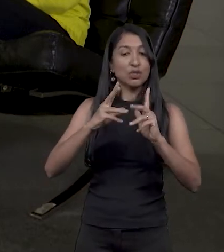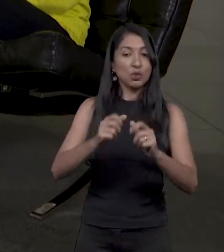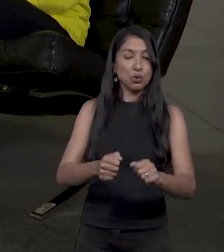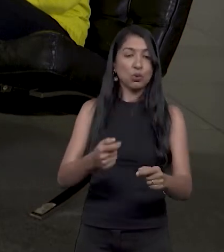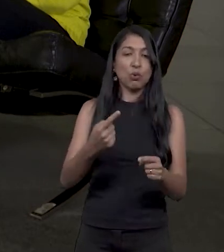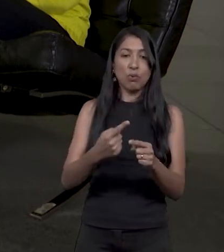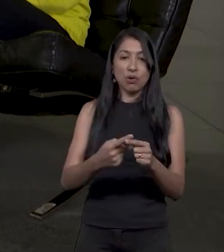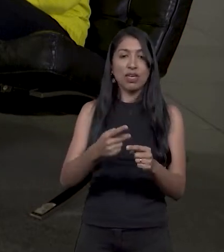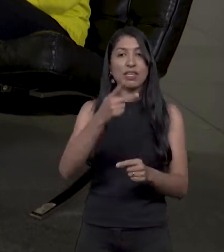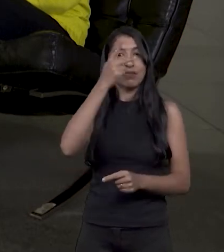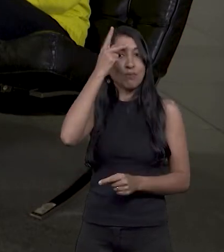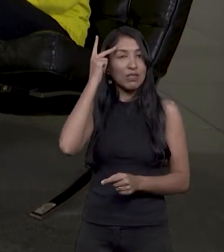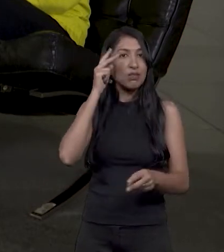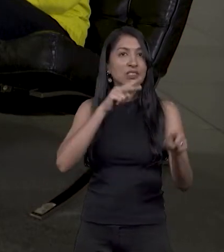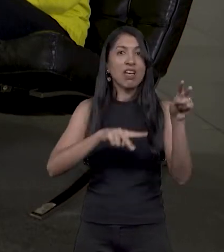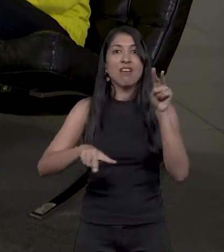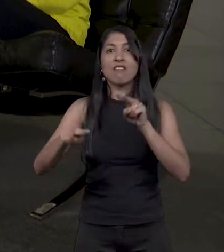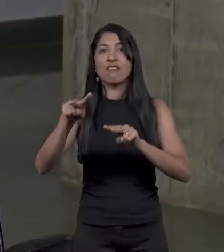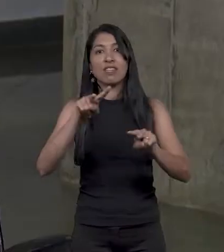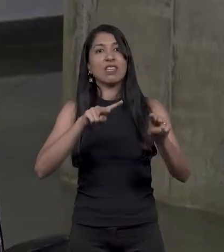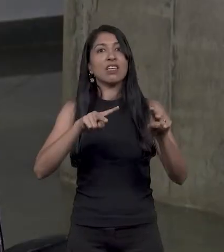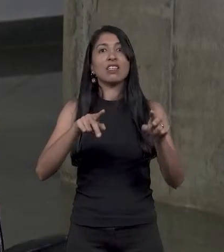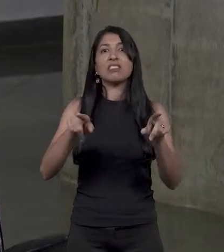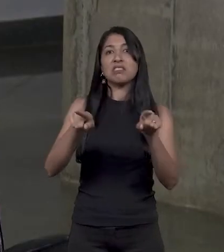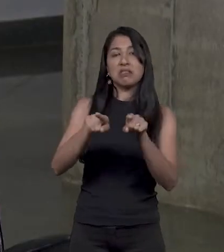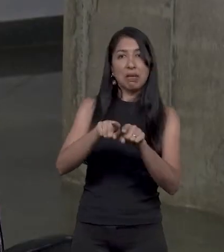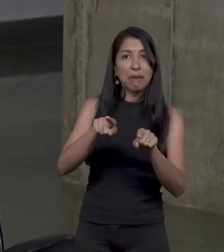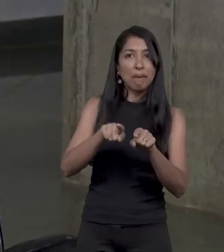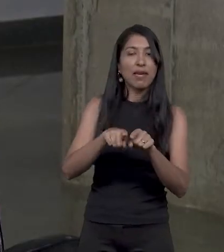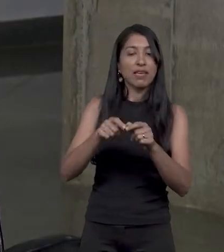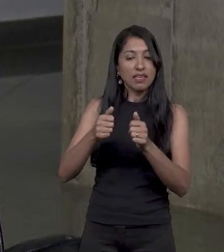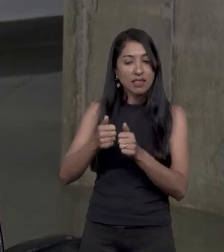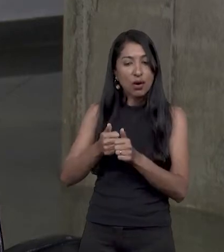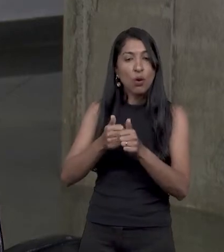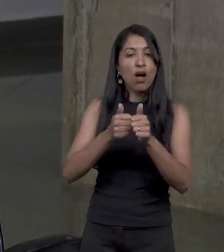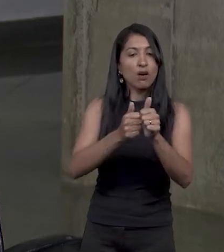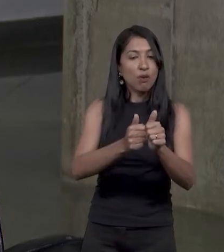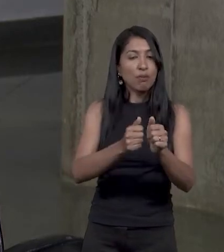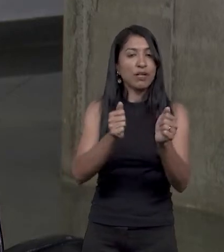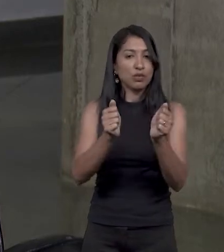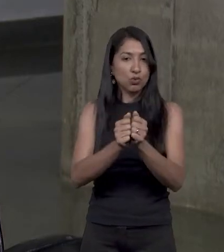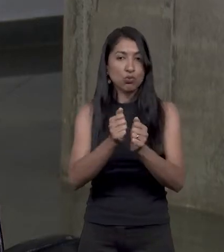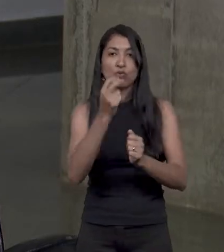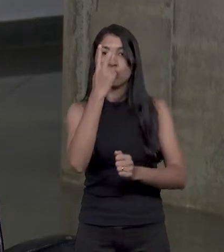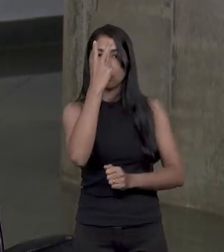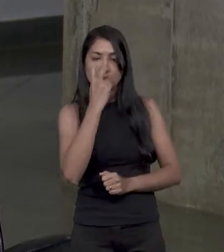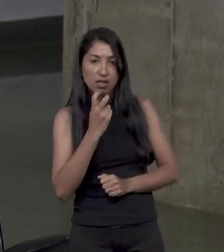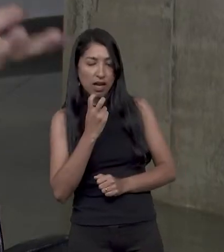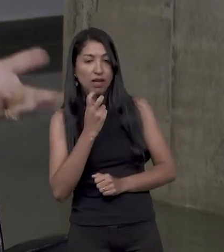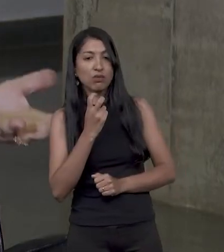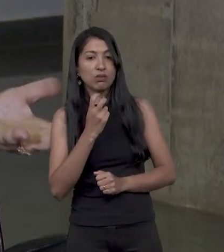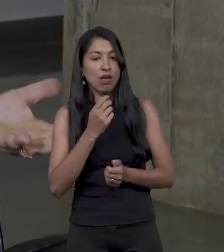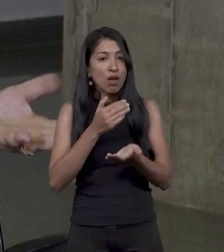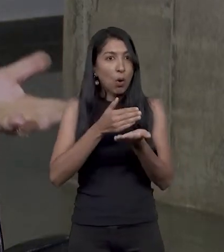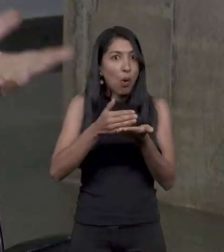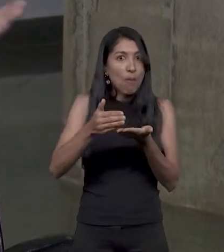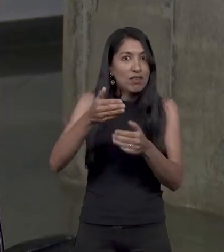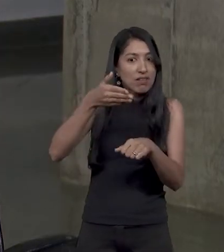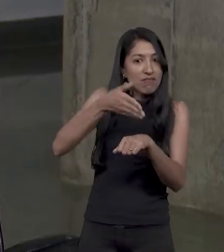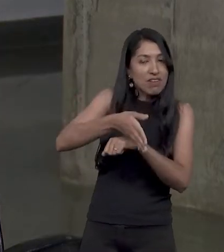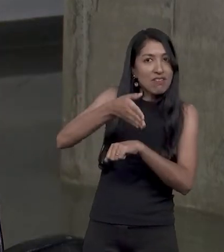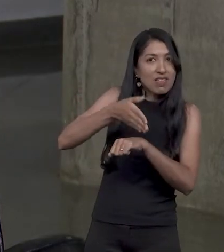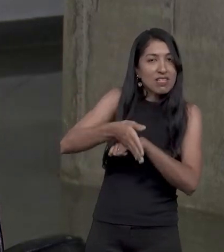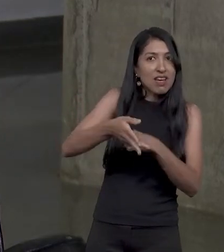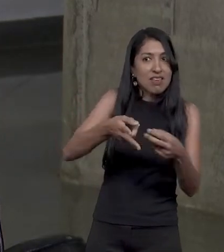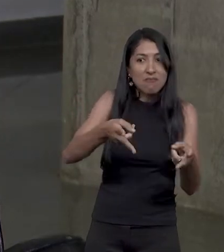vidente também ou enxergante que acompanha os deficientes visuais começam a frequentar e